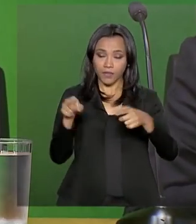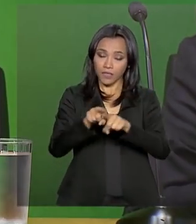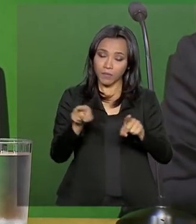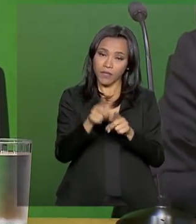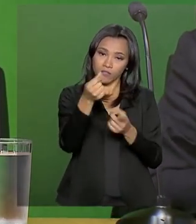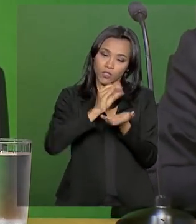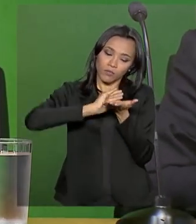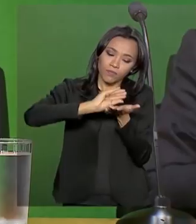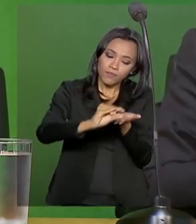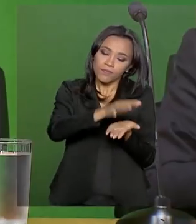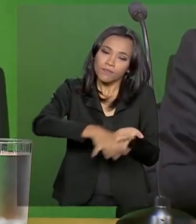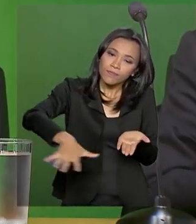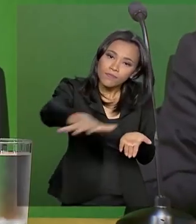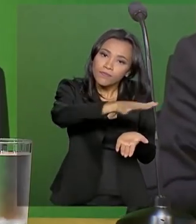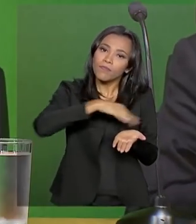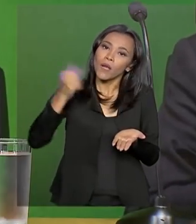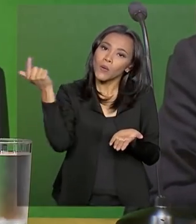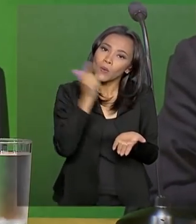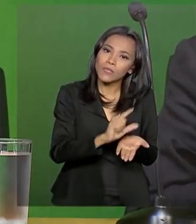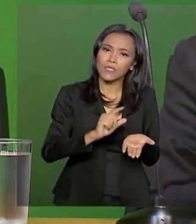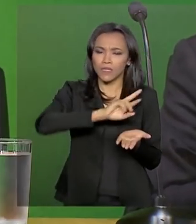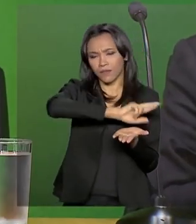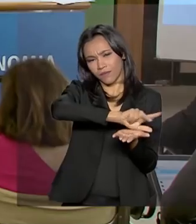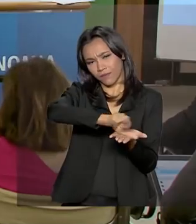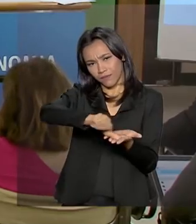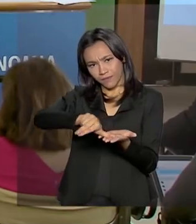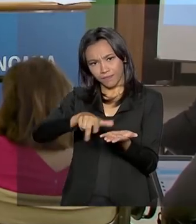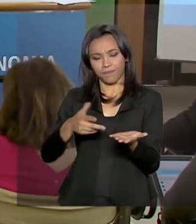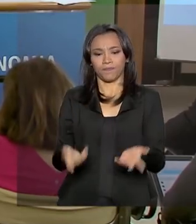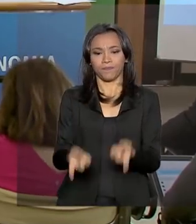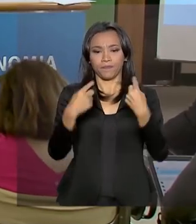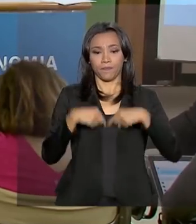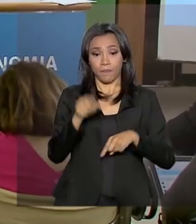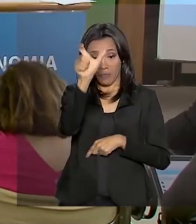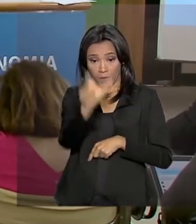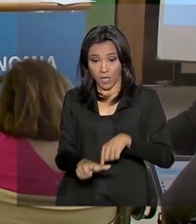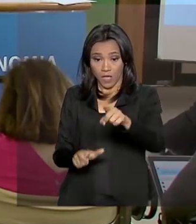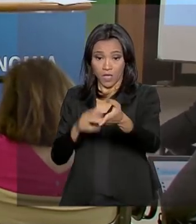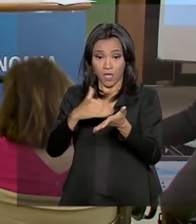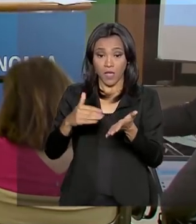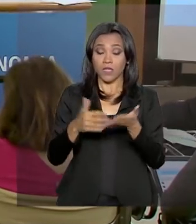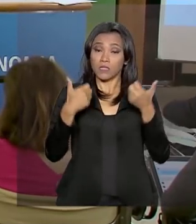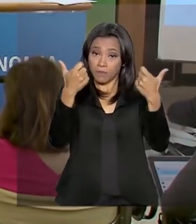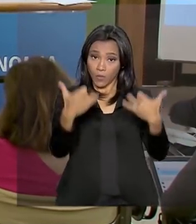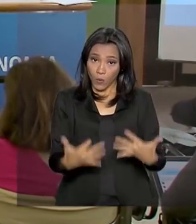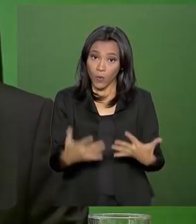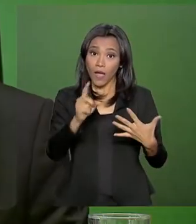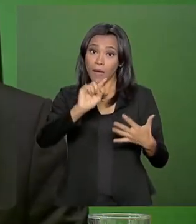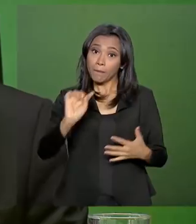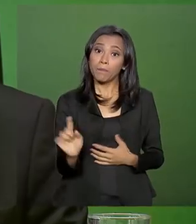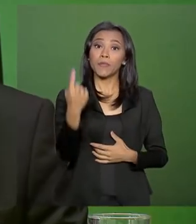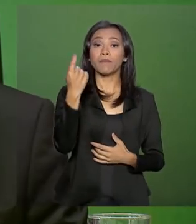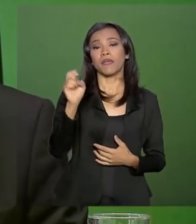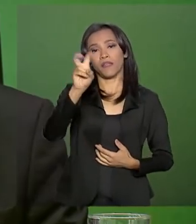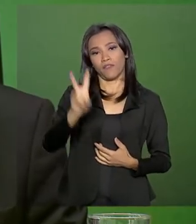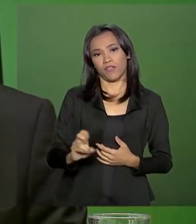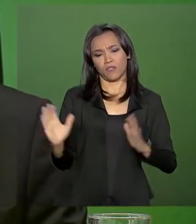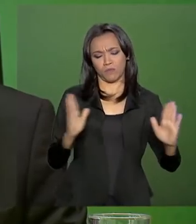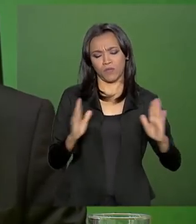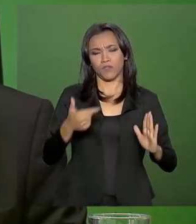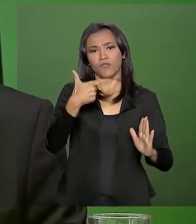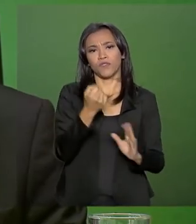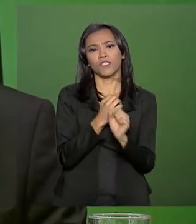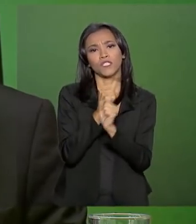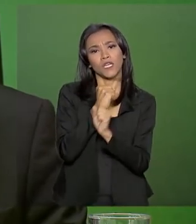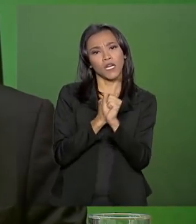necessários para alcançar o conjunto da sociedade brasileira. Rogério Marinho chamou a atenção para o fato de ser a primeira vez em 20 anos